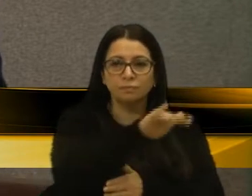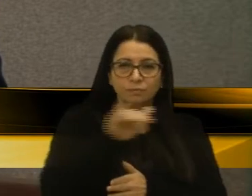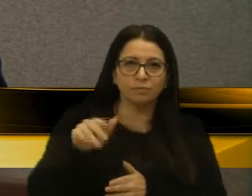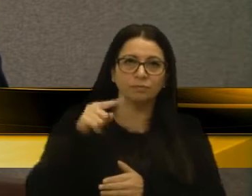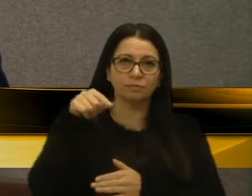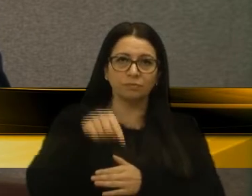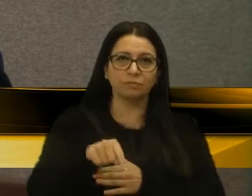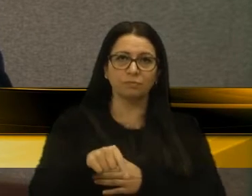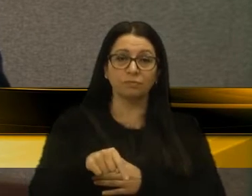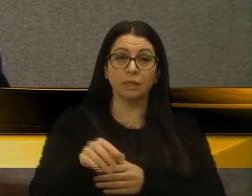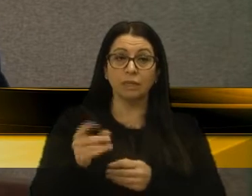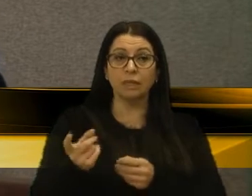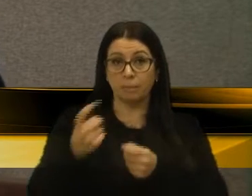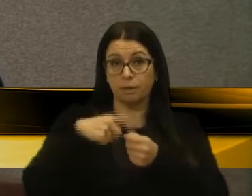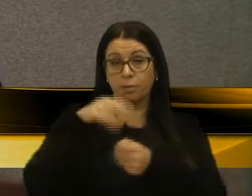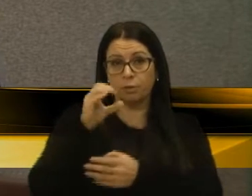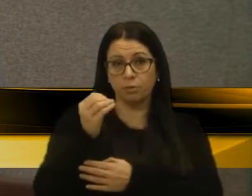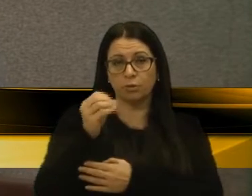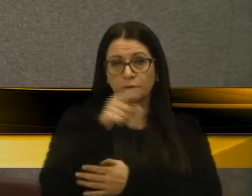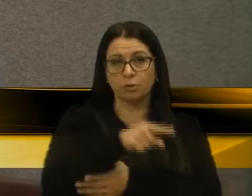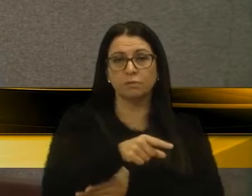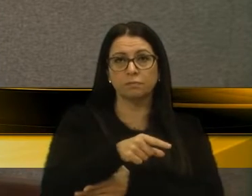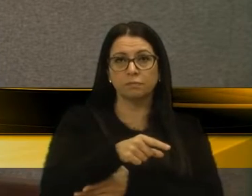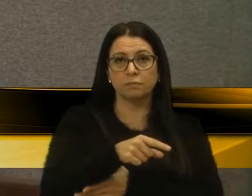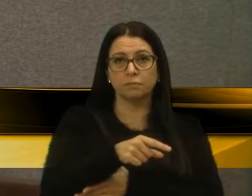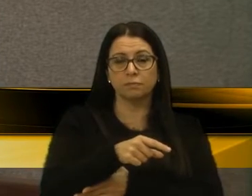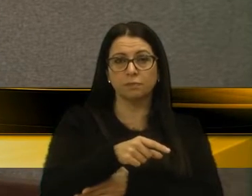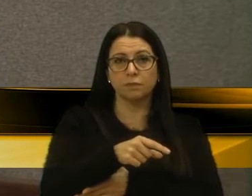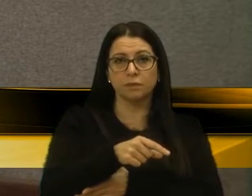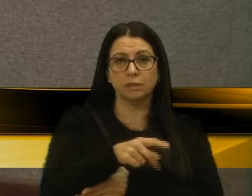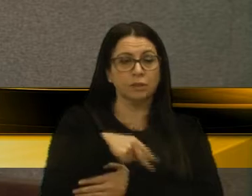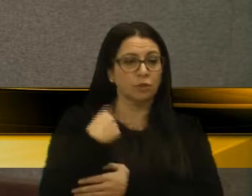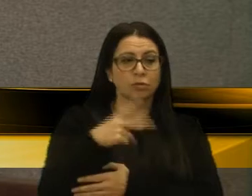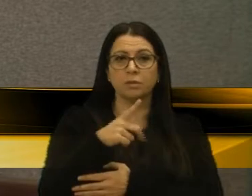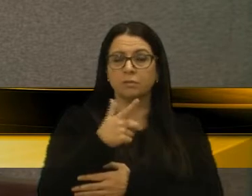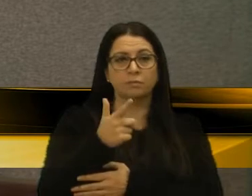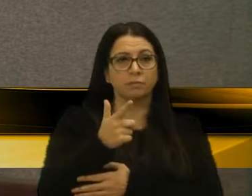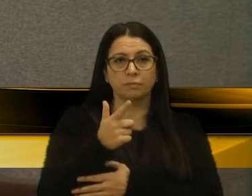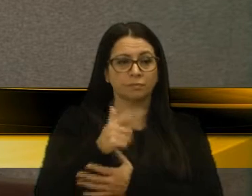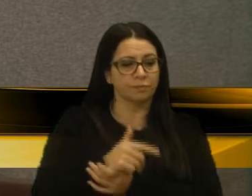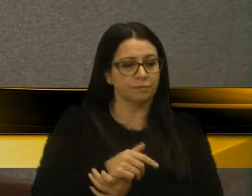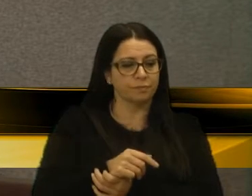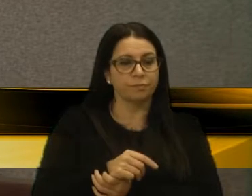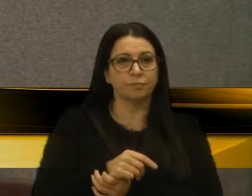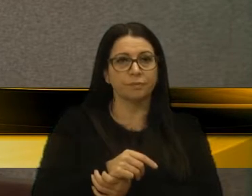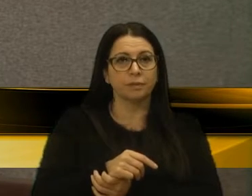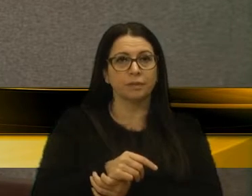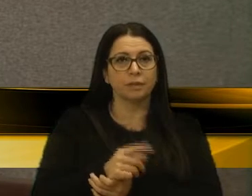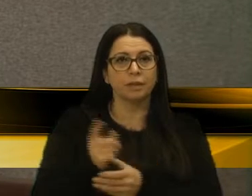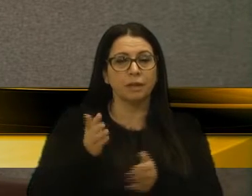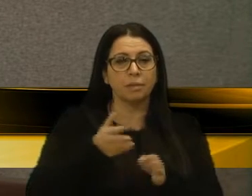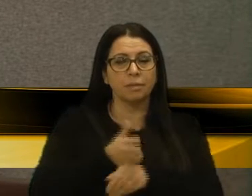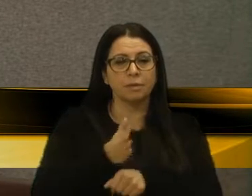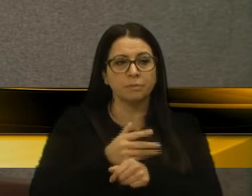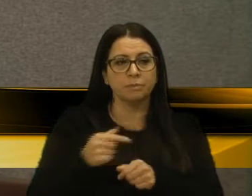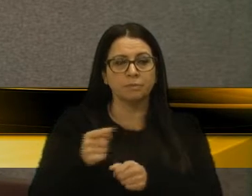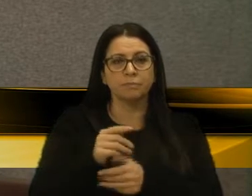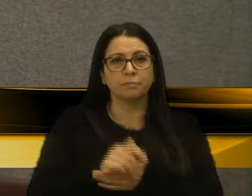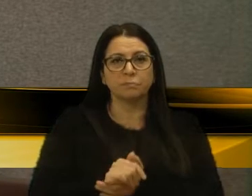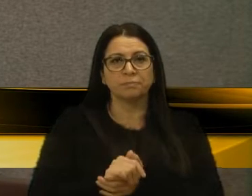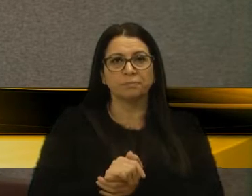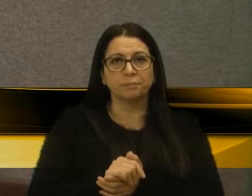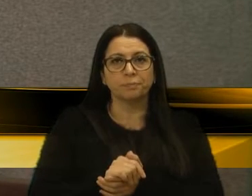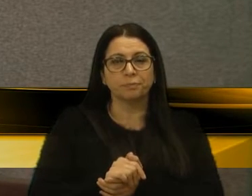está aqui o caso da capital, Porto Alegre, e que a gente não tenha a participação do secretário. Então,